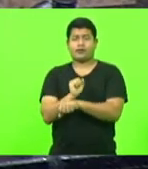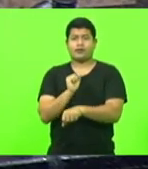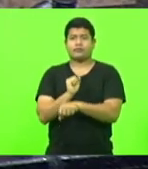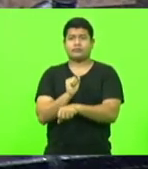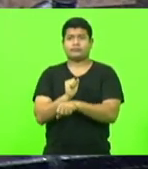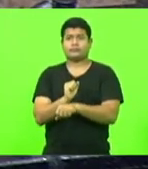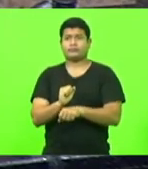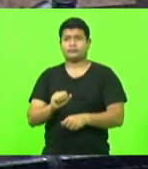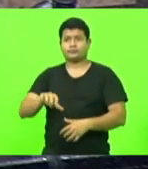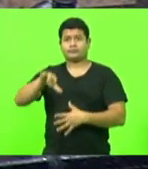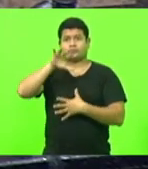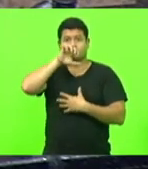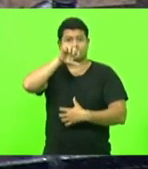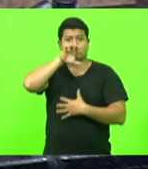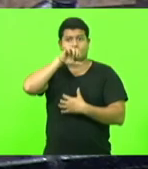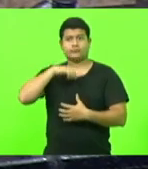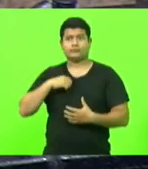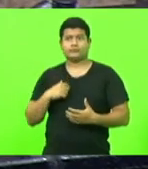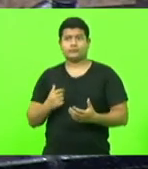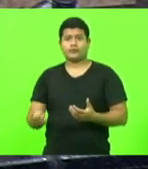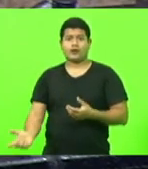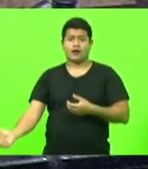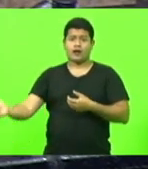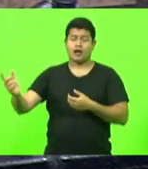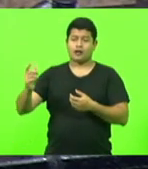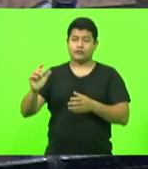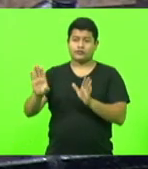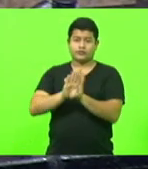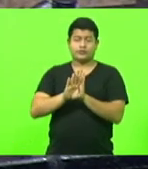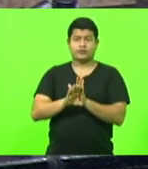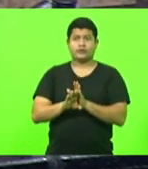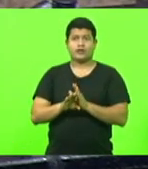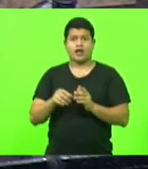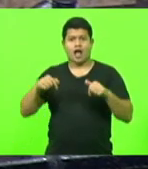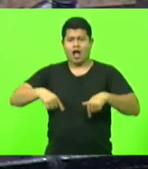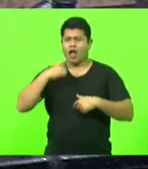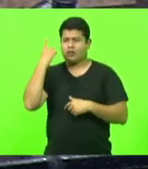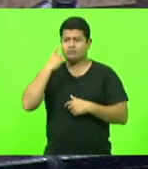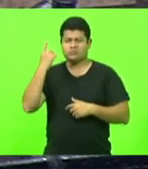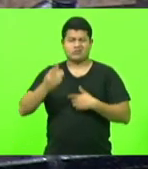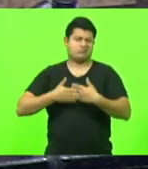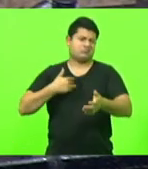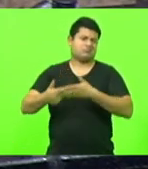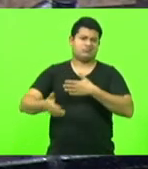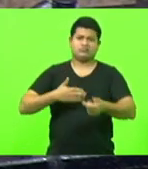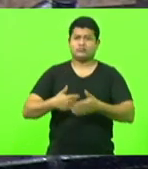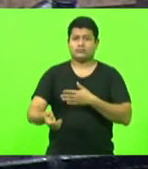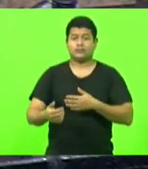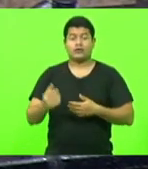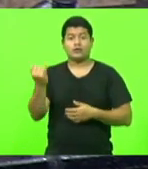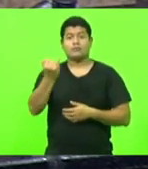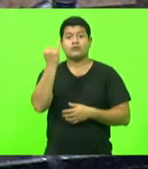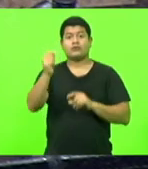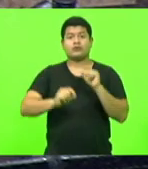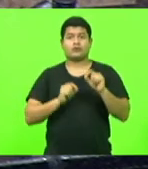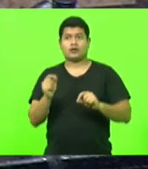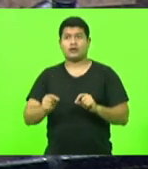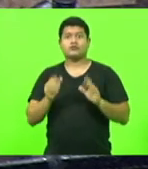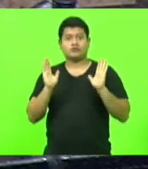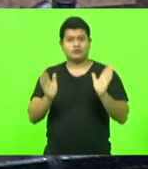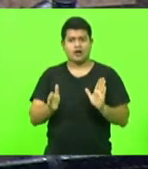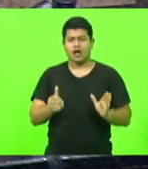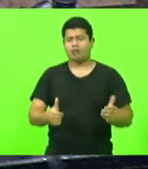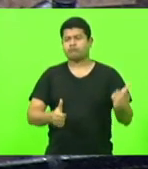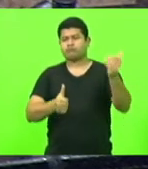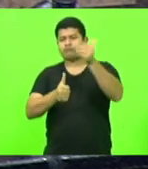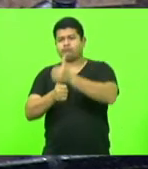que não chegavam para reabrir seus comércios, não importa. Aqui para os deputados, importa que estavam lá agora fazendo